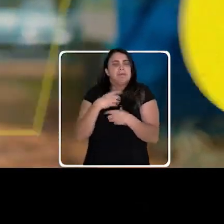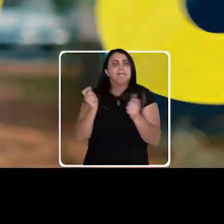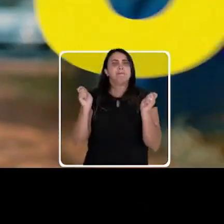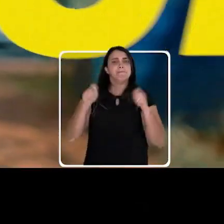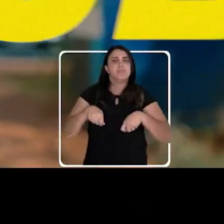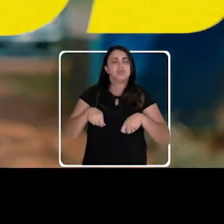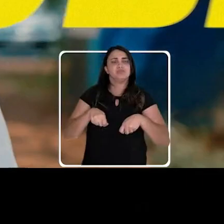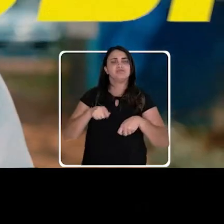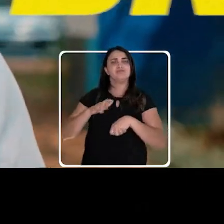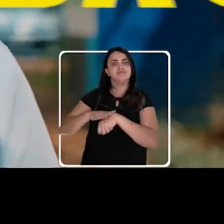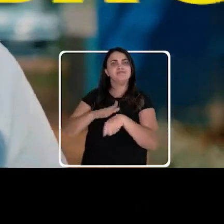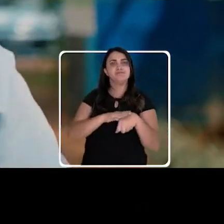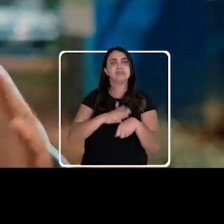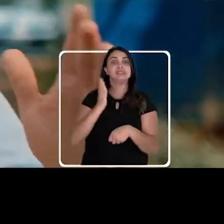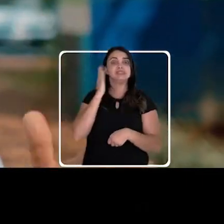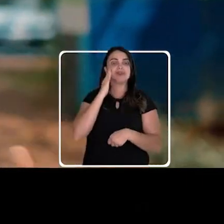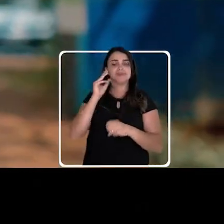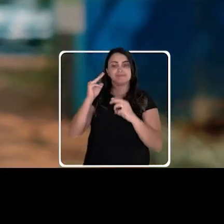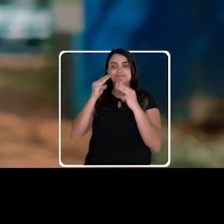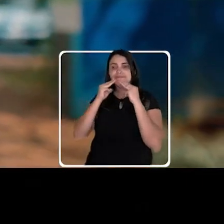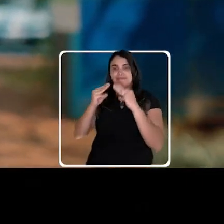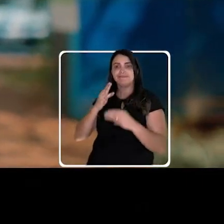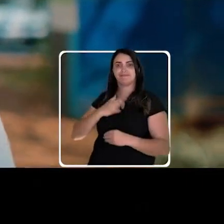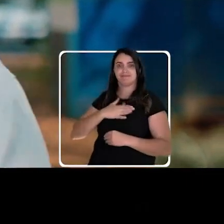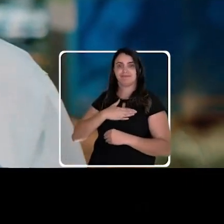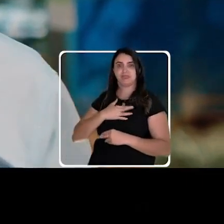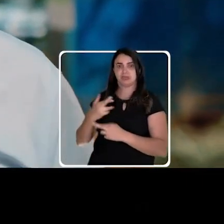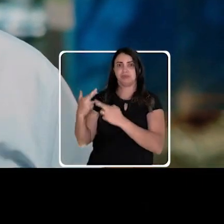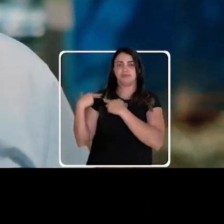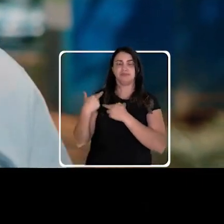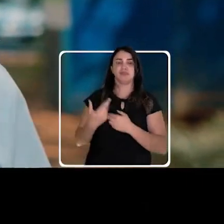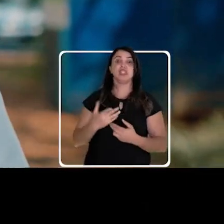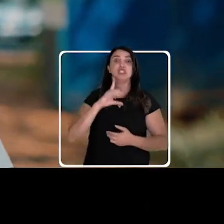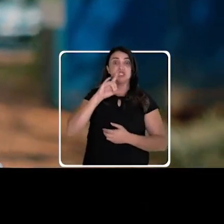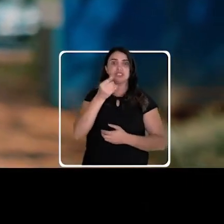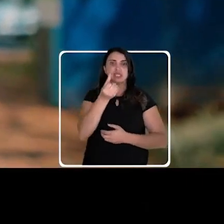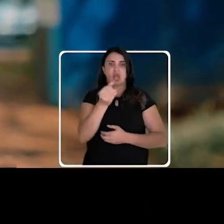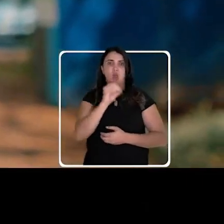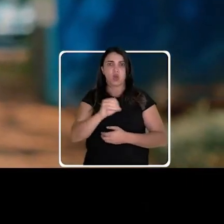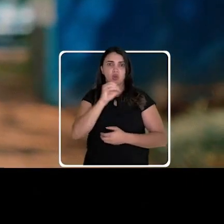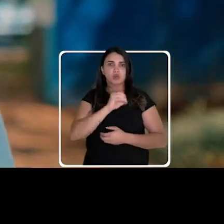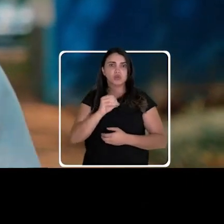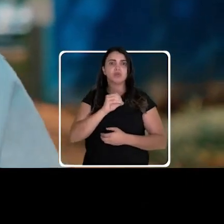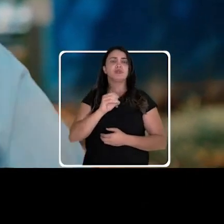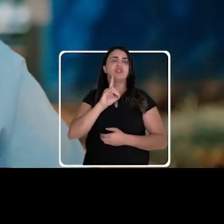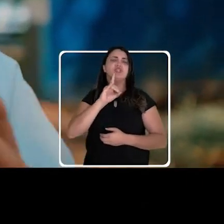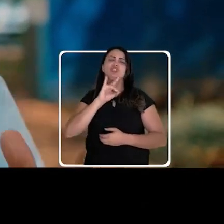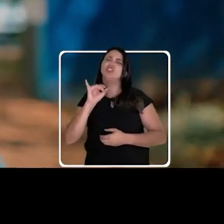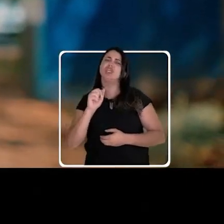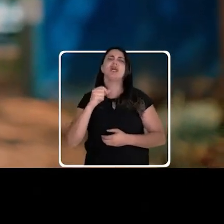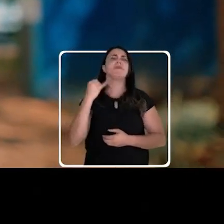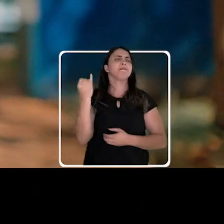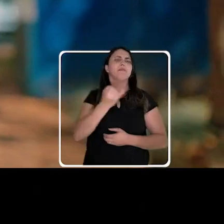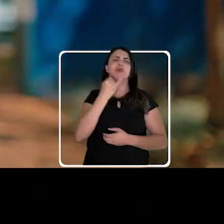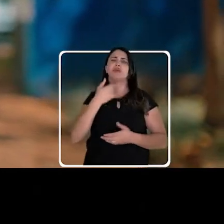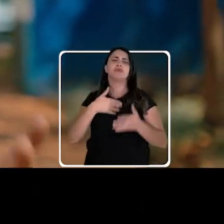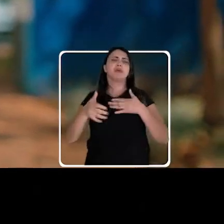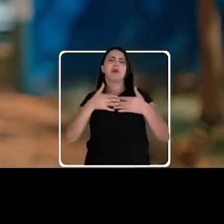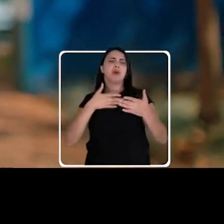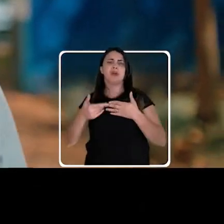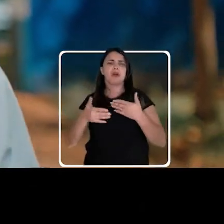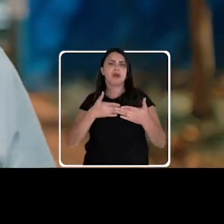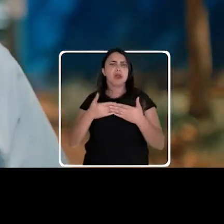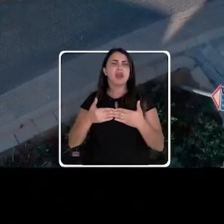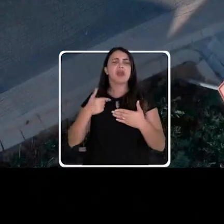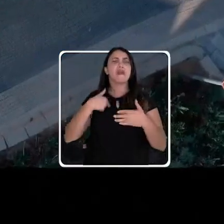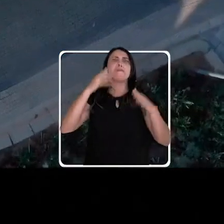Está chegando o dia 6 de outubro. E como qualquer dia importante na vida da gente, eu me pego pensando, planejando, falando